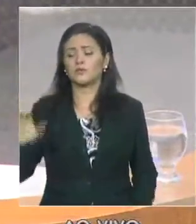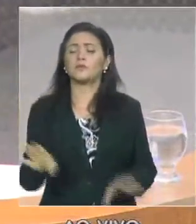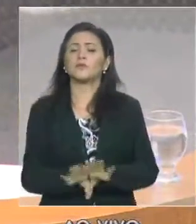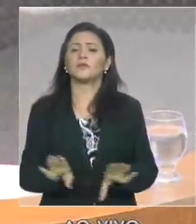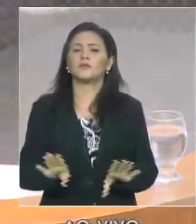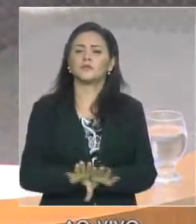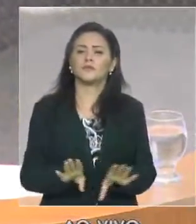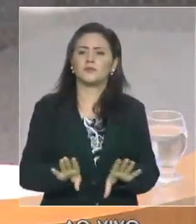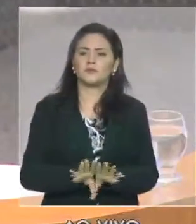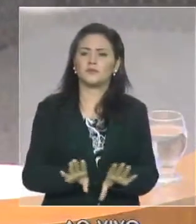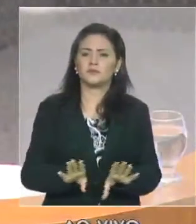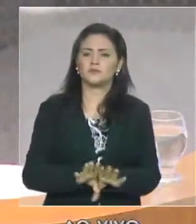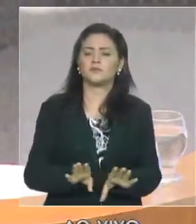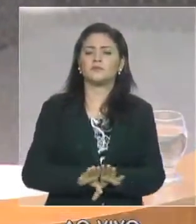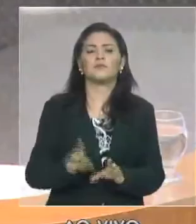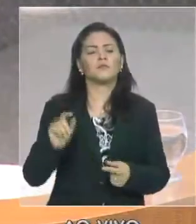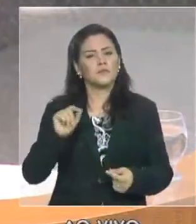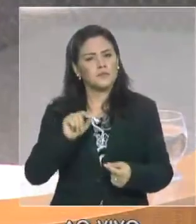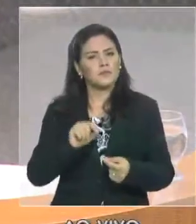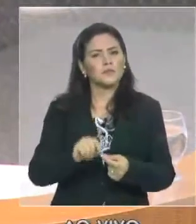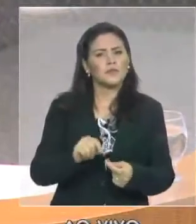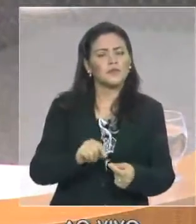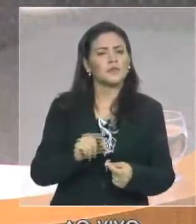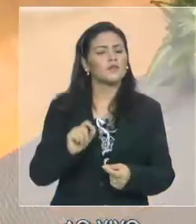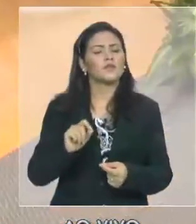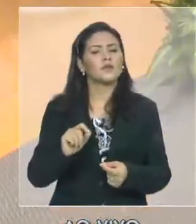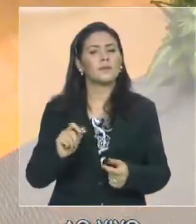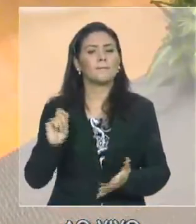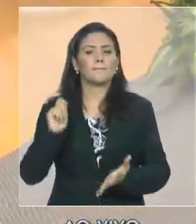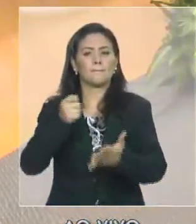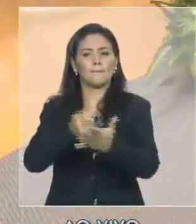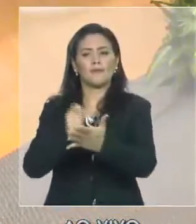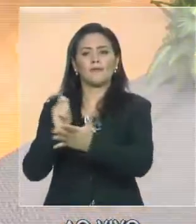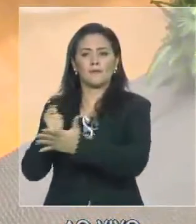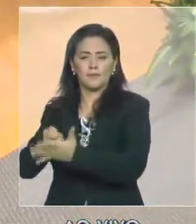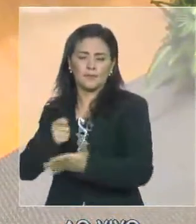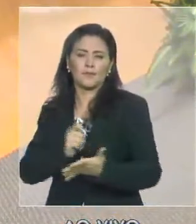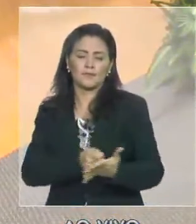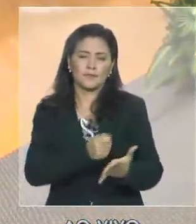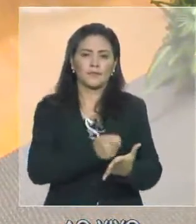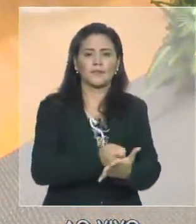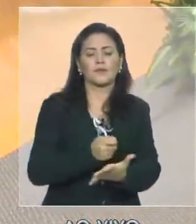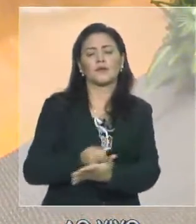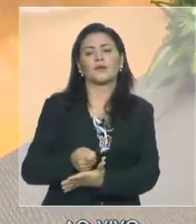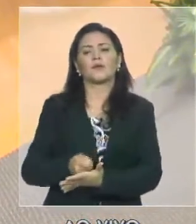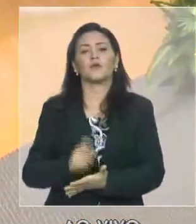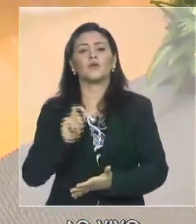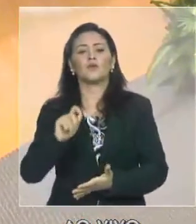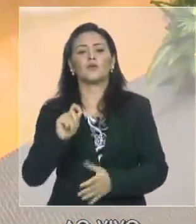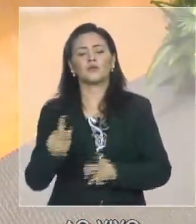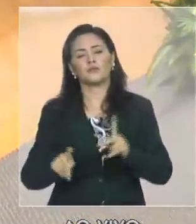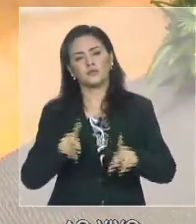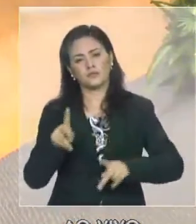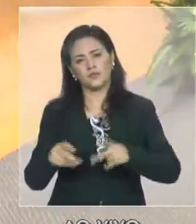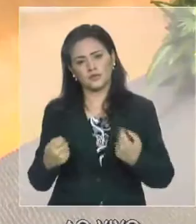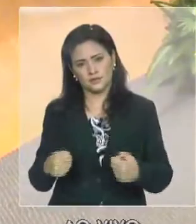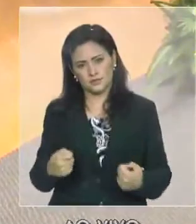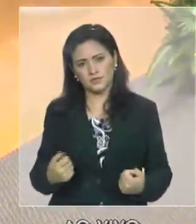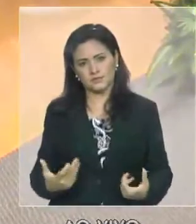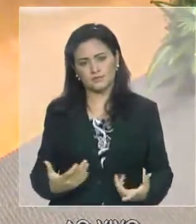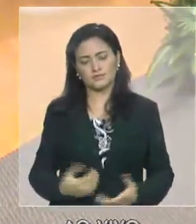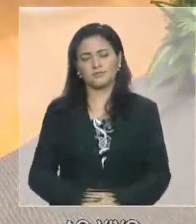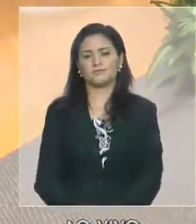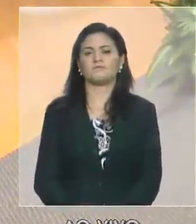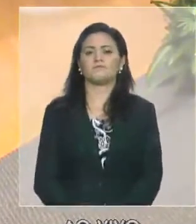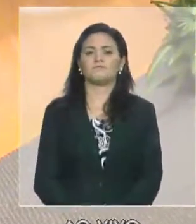em que nós realizamos as despesas necessárias ao povo do Maranhão. Para